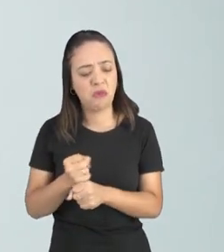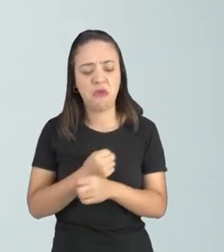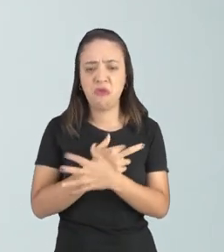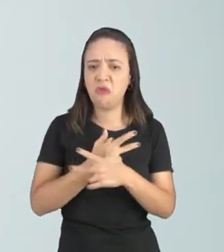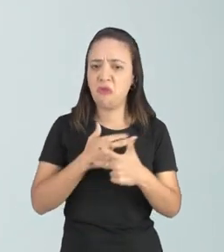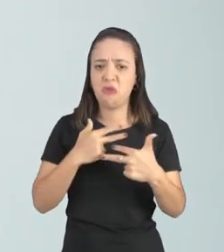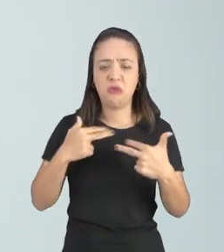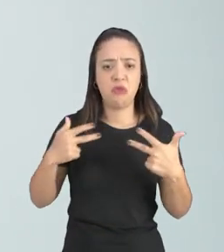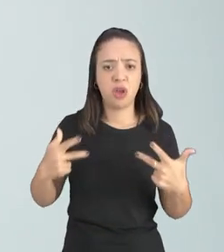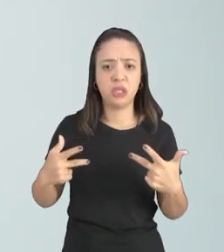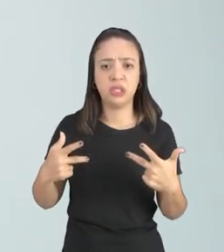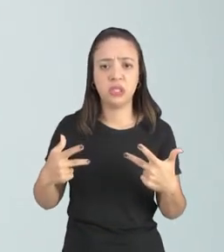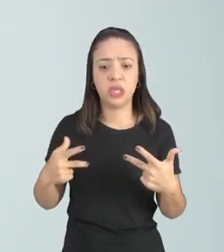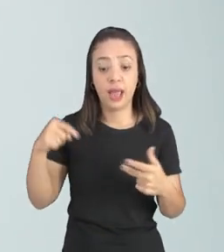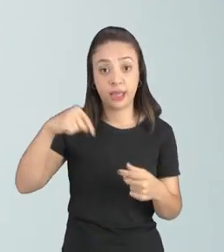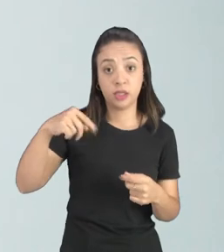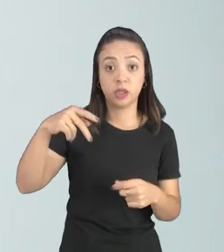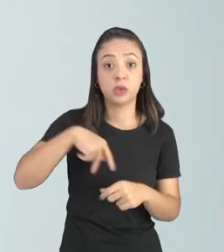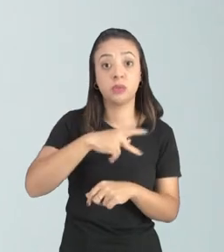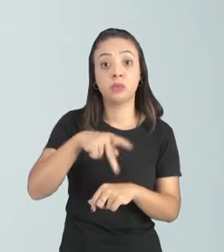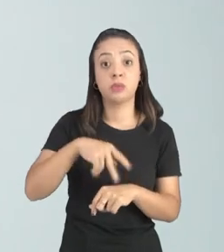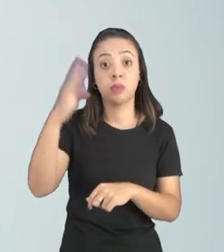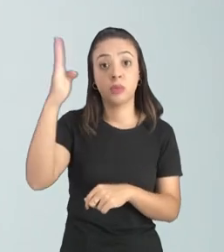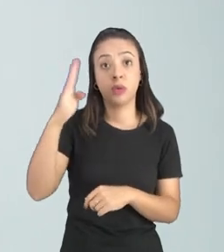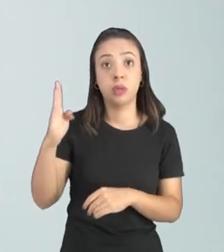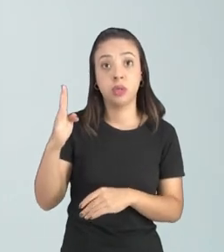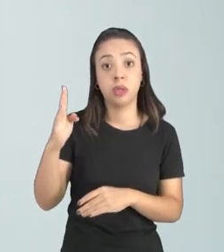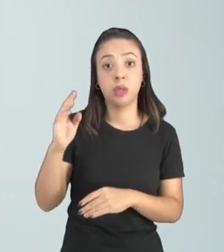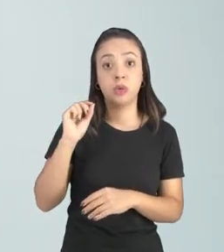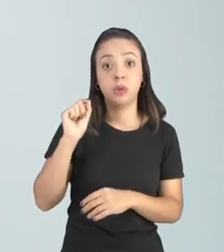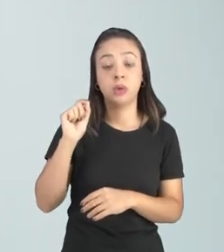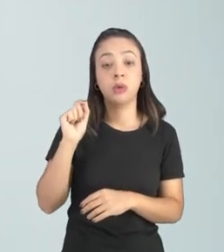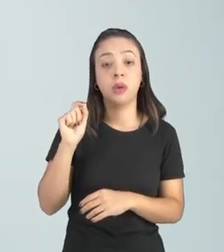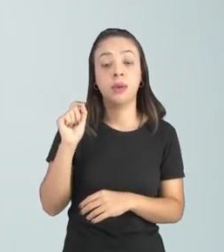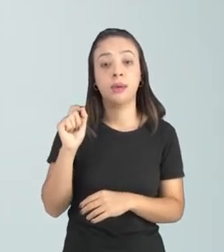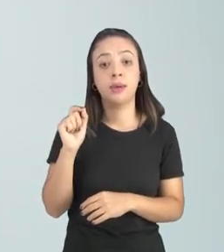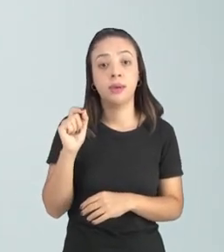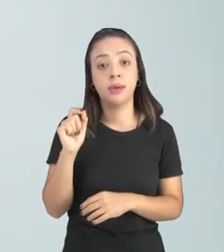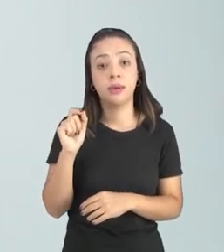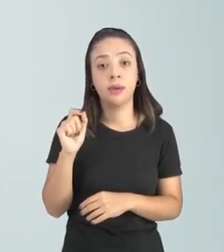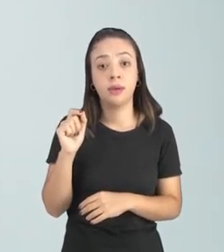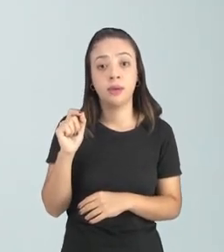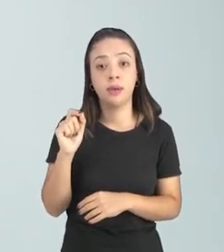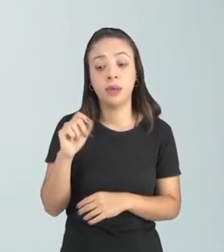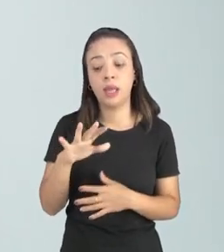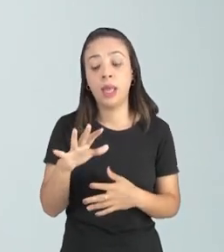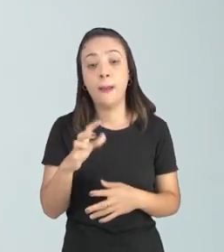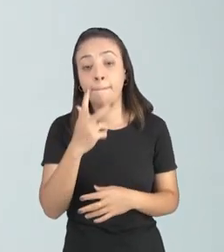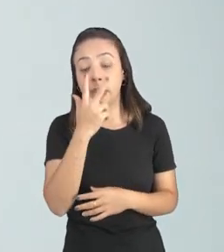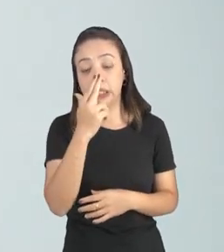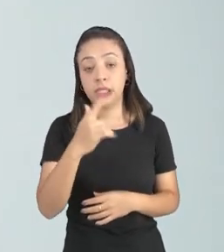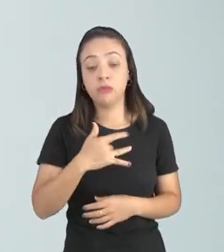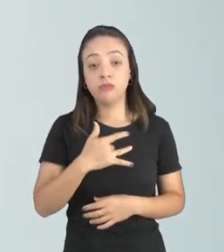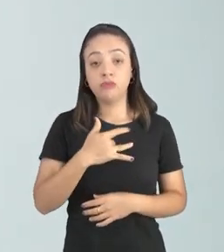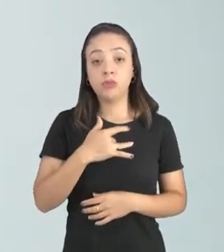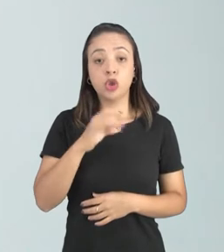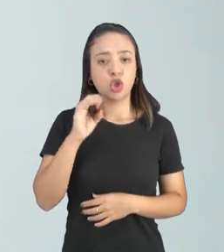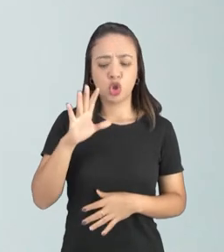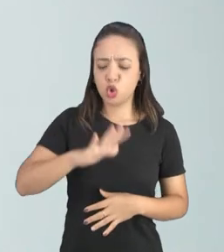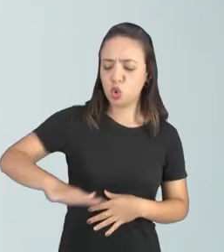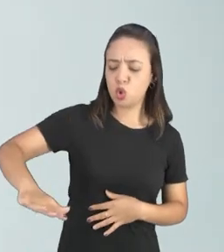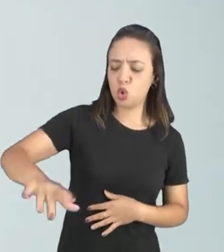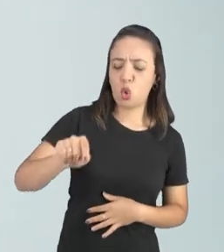considerado que a tuberculose era uma doença de caráter endêmico ou seja restrito a uma certa área mas o aparecimento